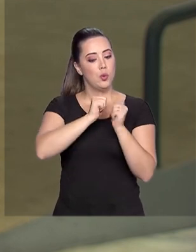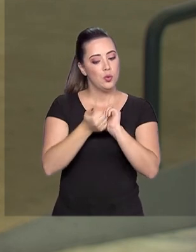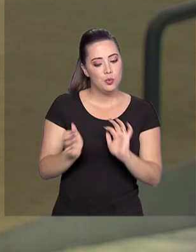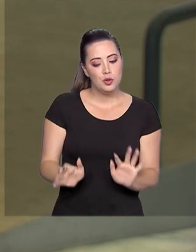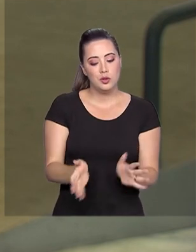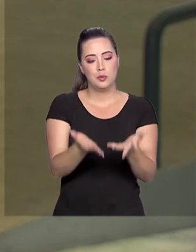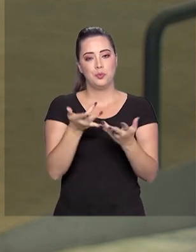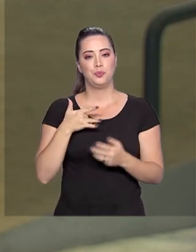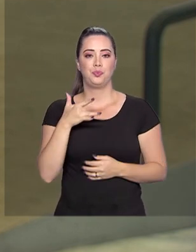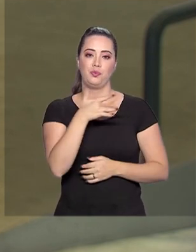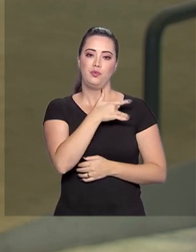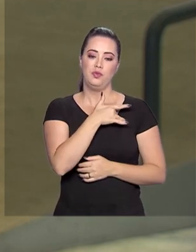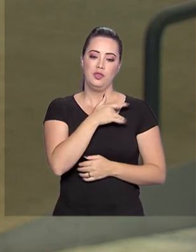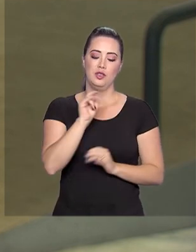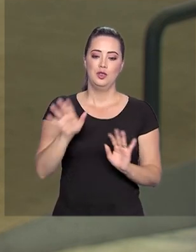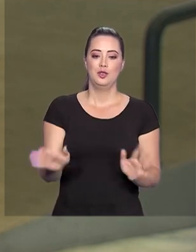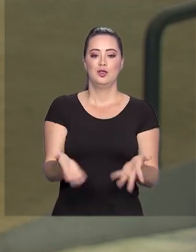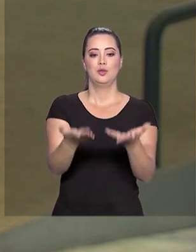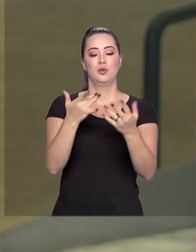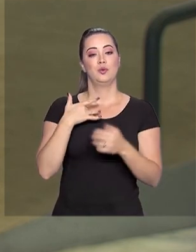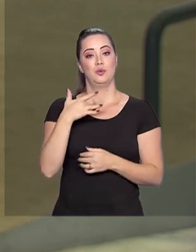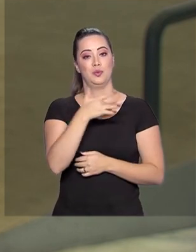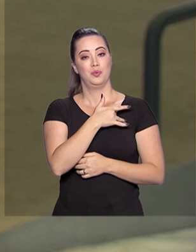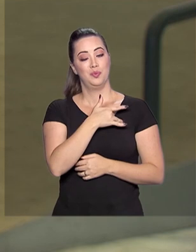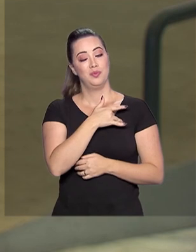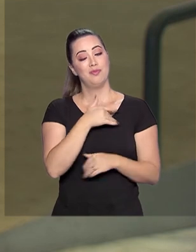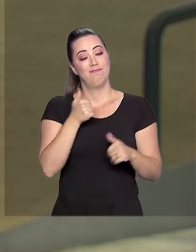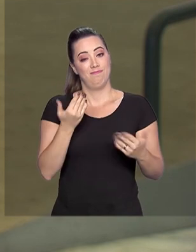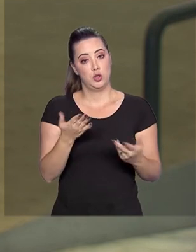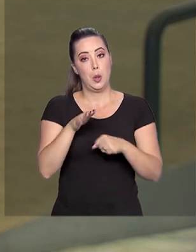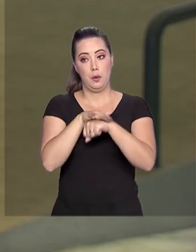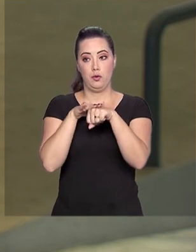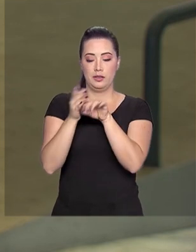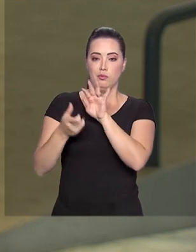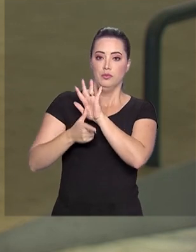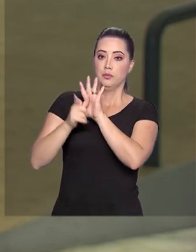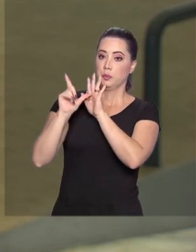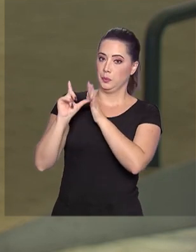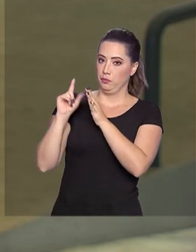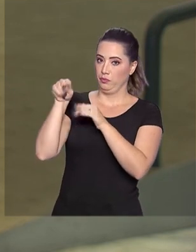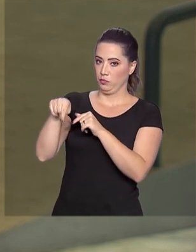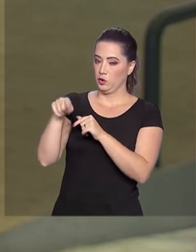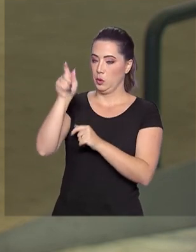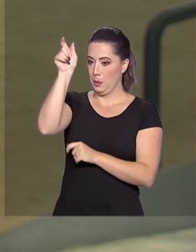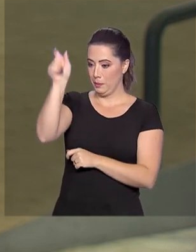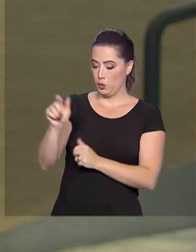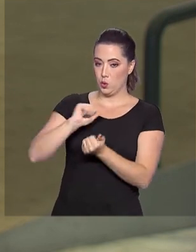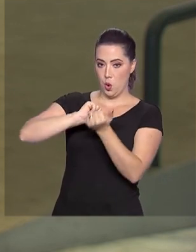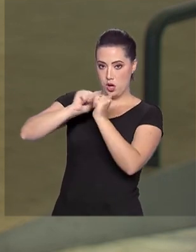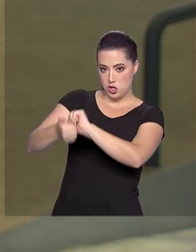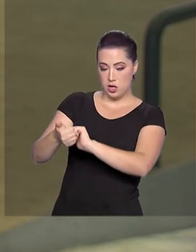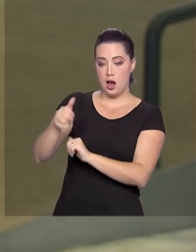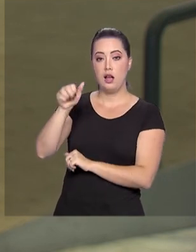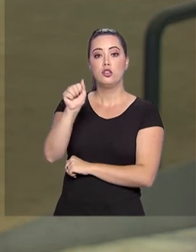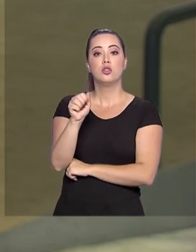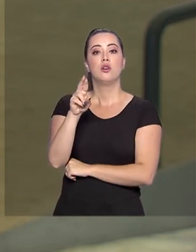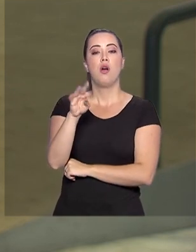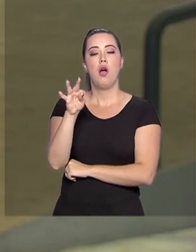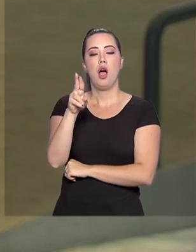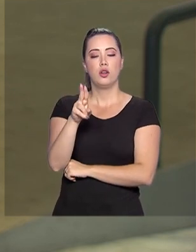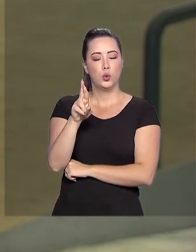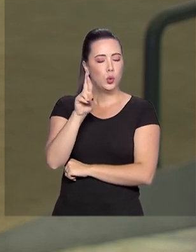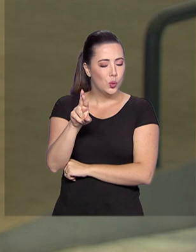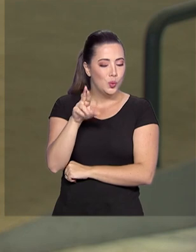incentivo à saúde, a promover a saúde pública. E eu conversei mais cedo com o ginasta Arthur Zanetti. Ele que já conquistou